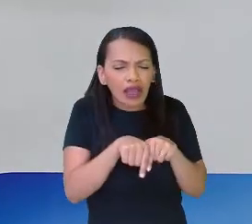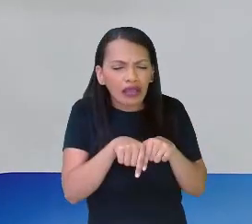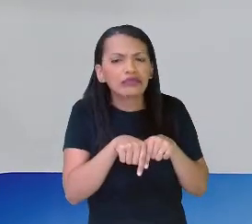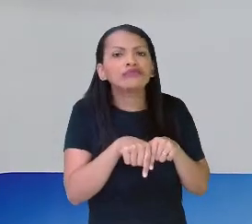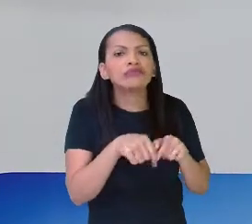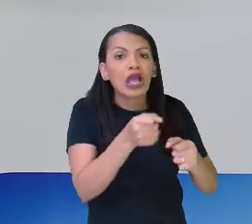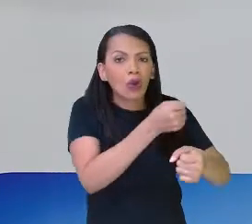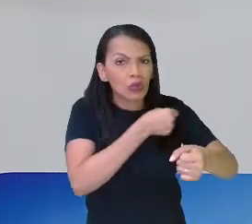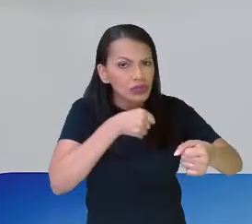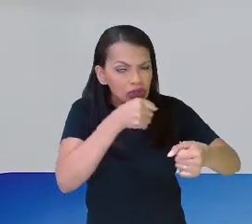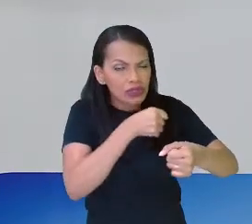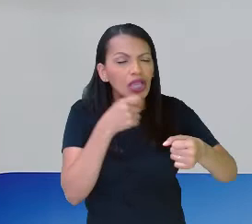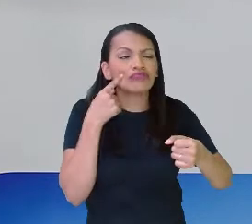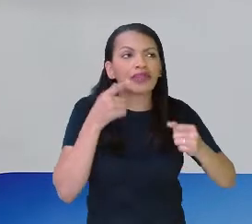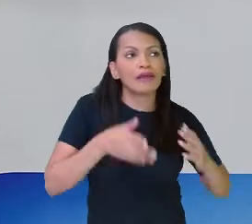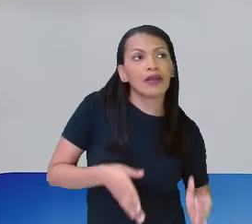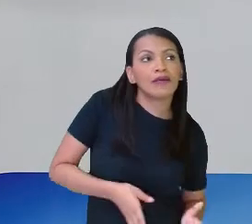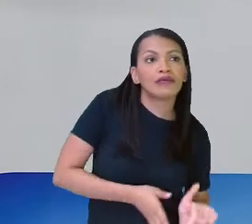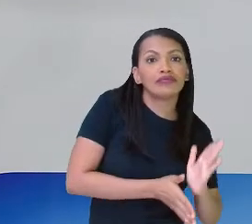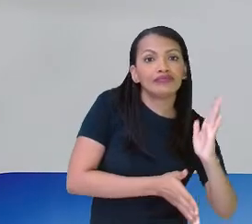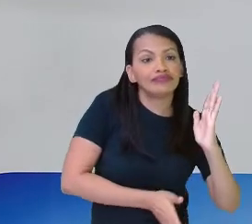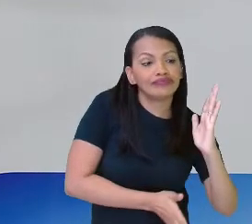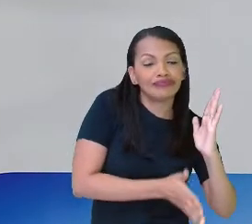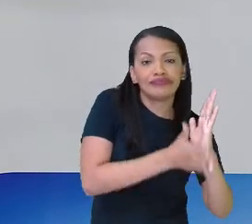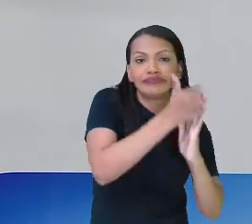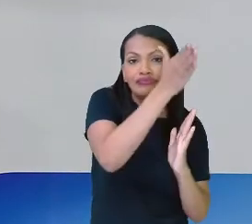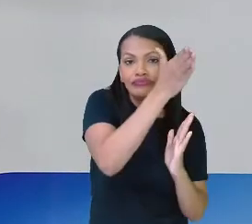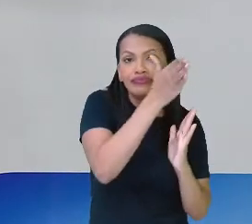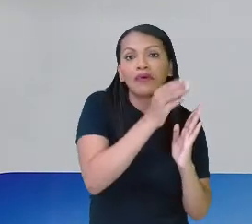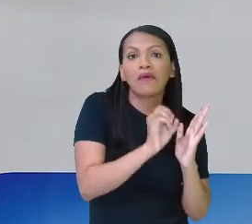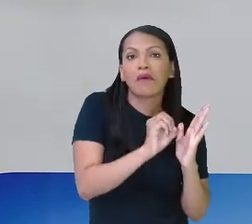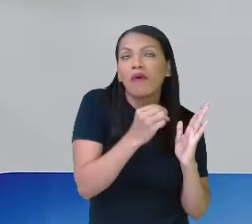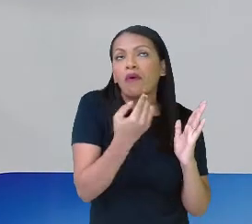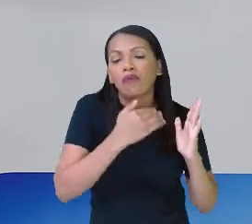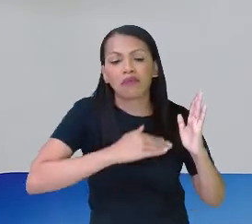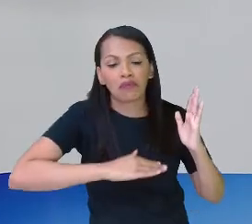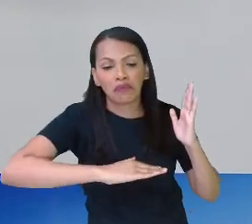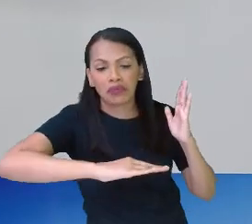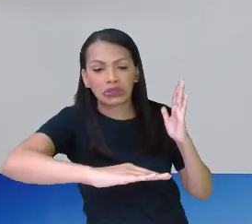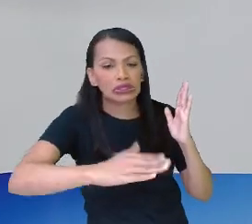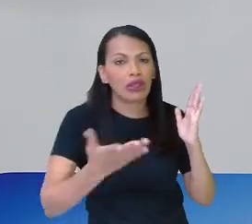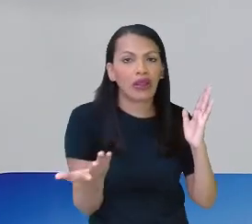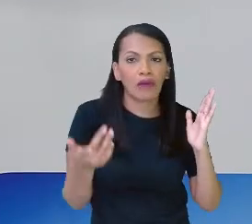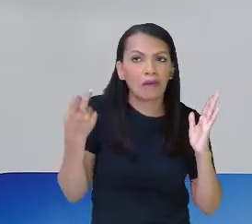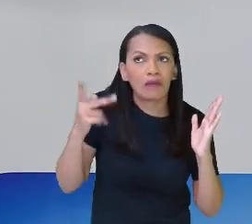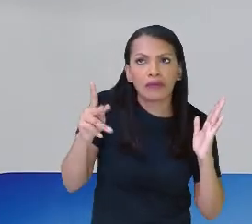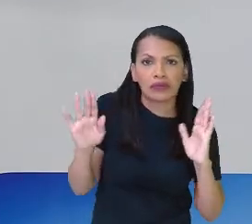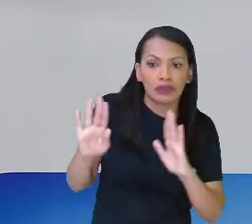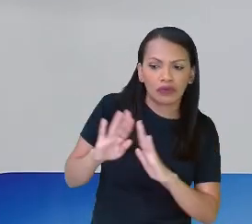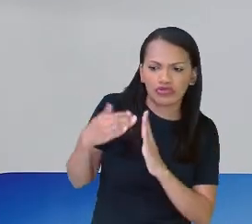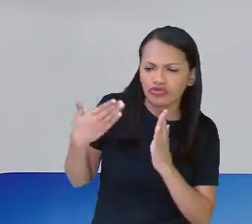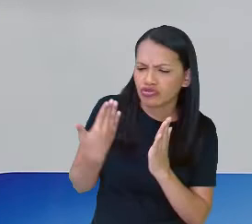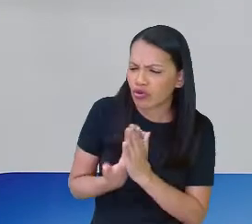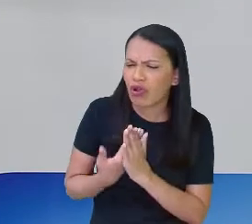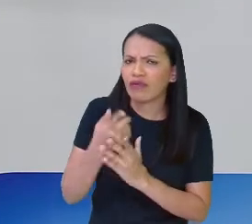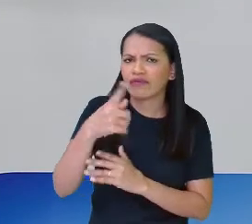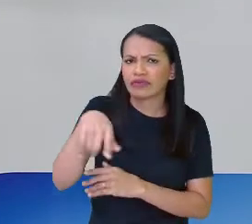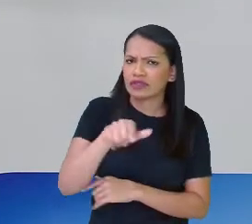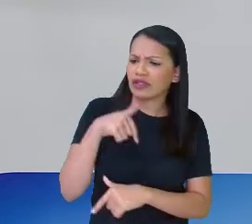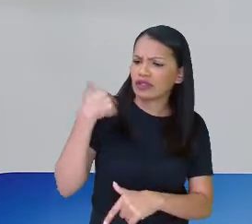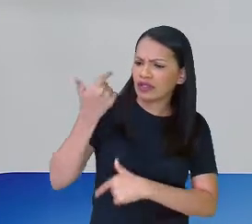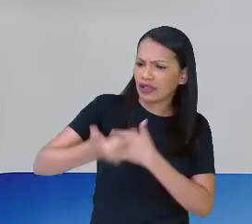parede, se eu quero colocar em algum cômodo, ou seja, na escola, né, se você aí trabalha